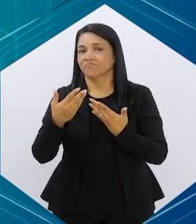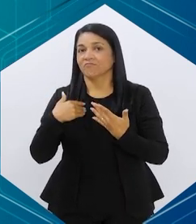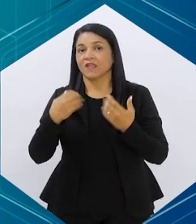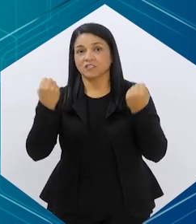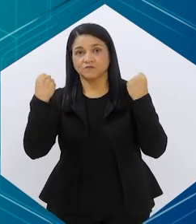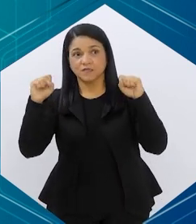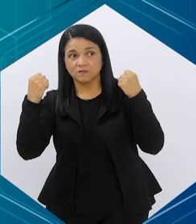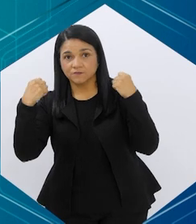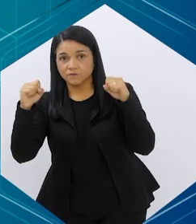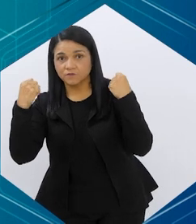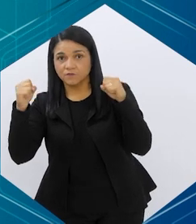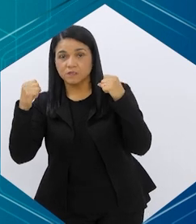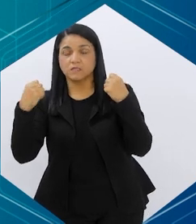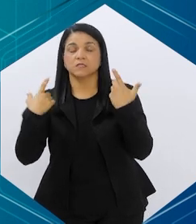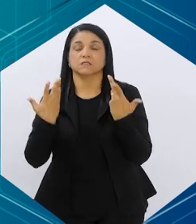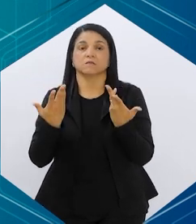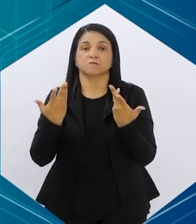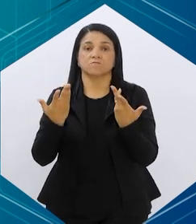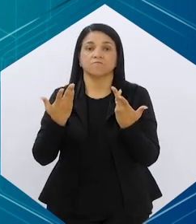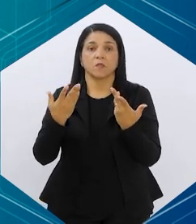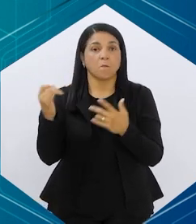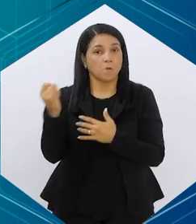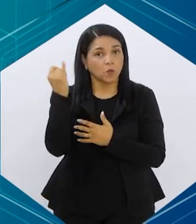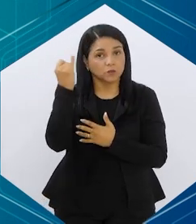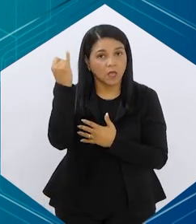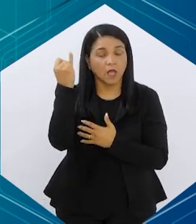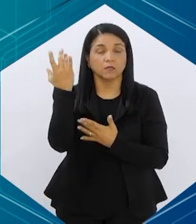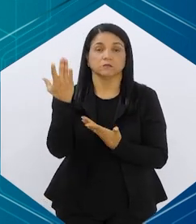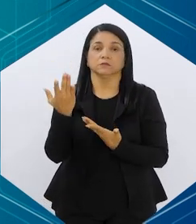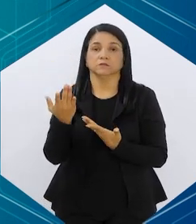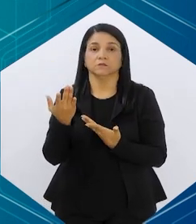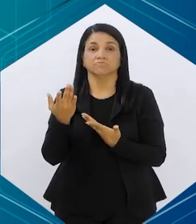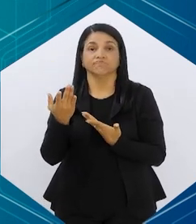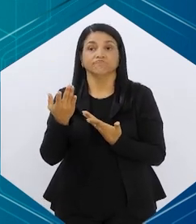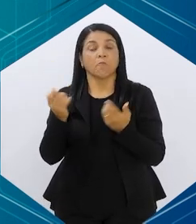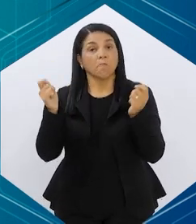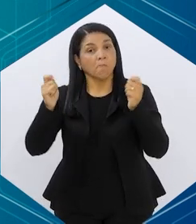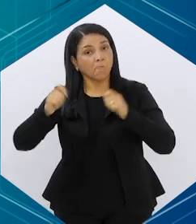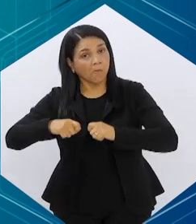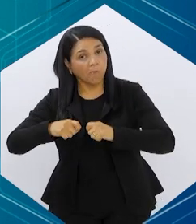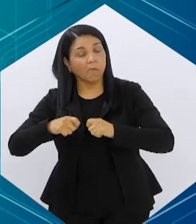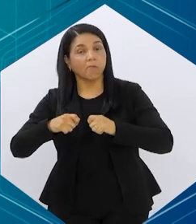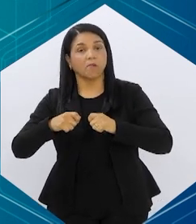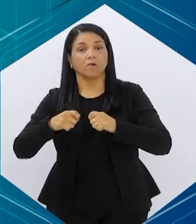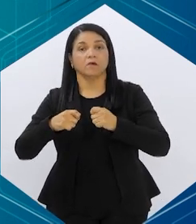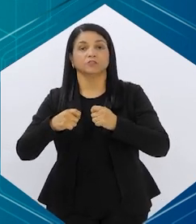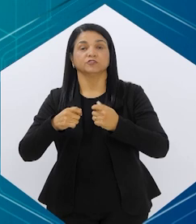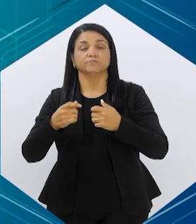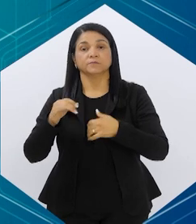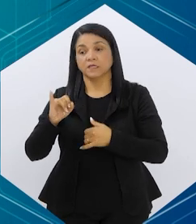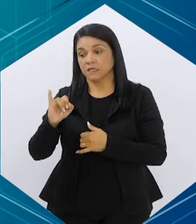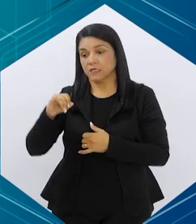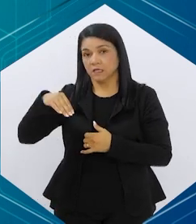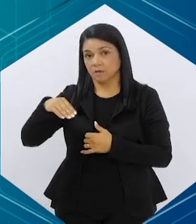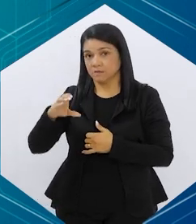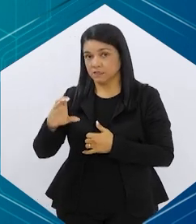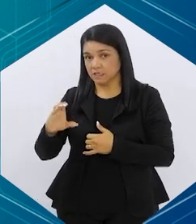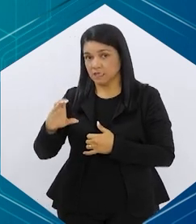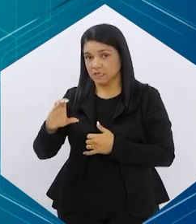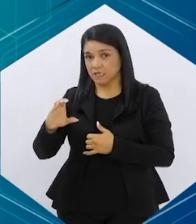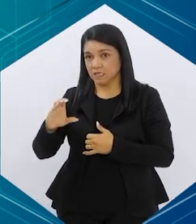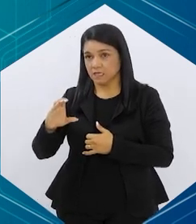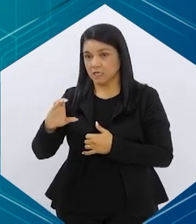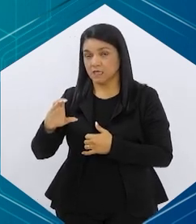Quando a gente fala de atividade física, práticas de atividade física intensa, a gente pode ter aí uma questão da massa muscular